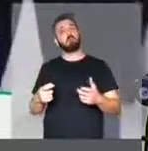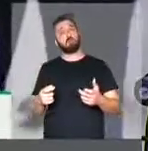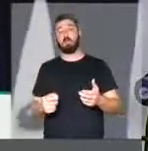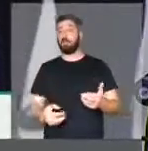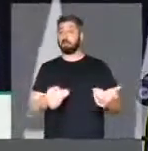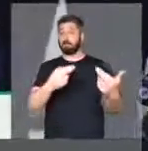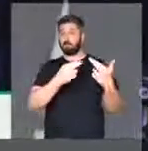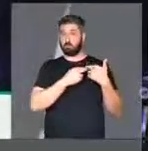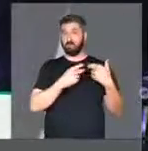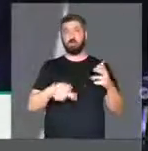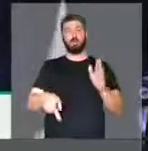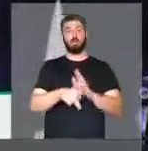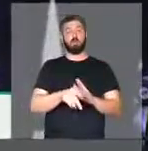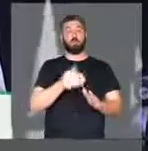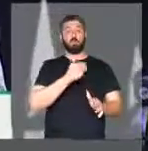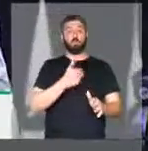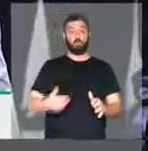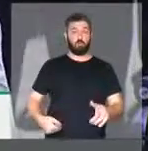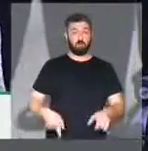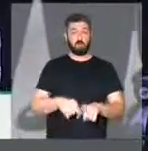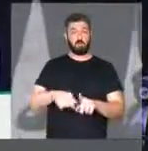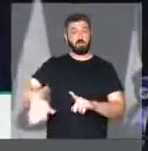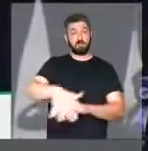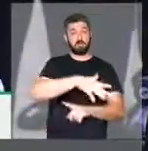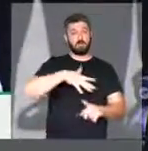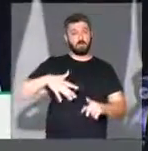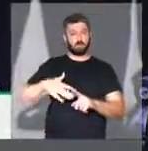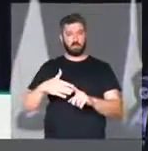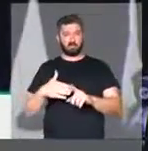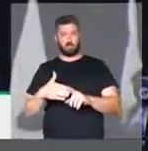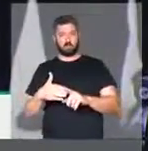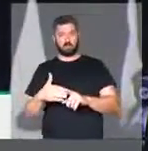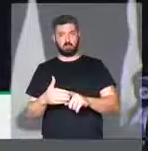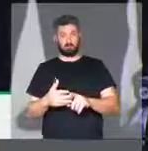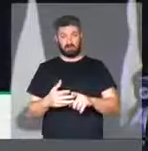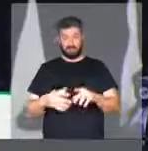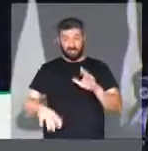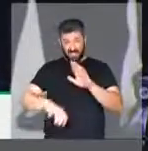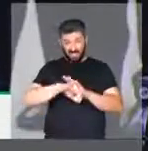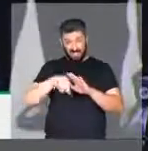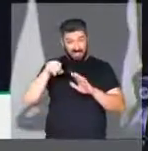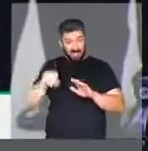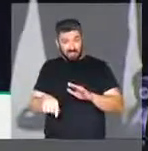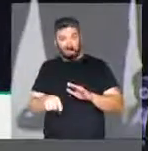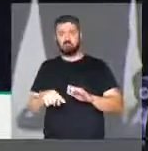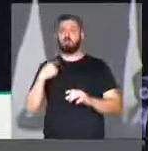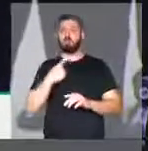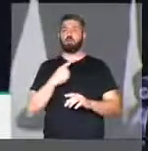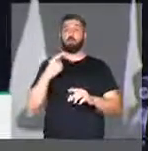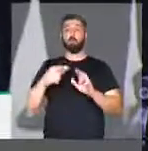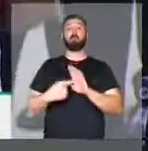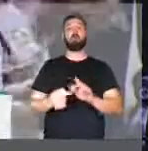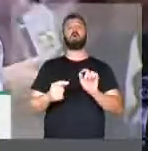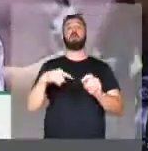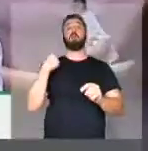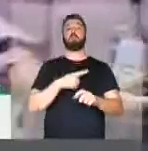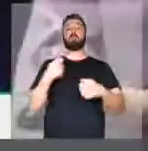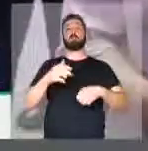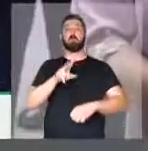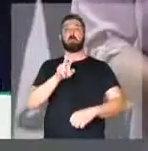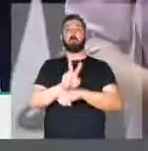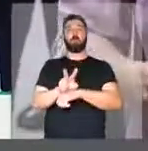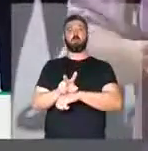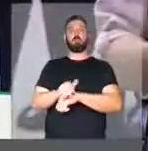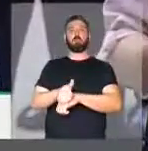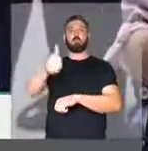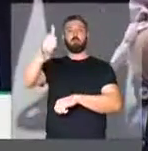responsabilidade do poder público e da sociedade. Este crime mostra que precisamos fortalecer a rede de proteção